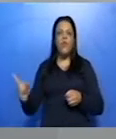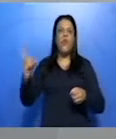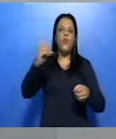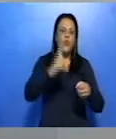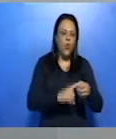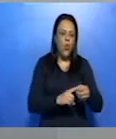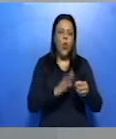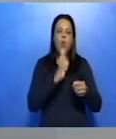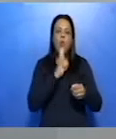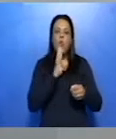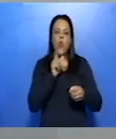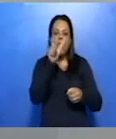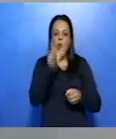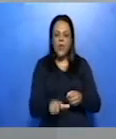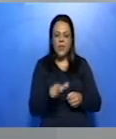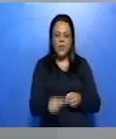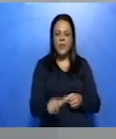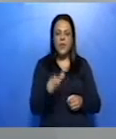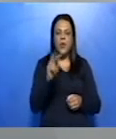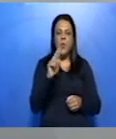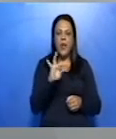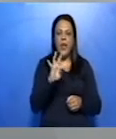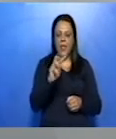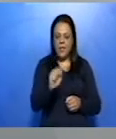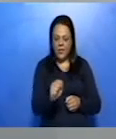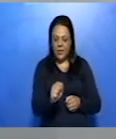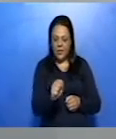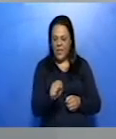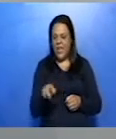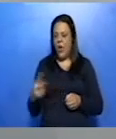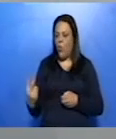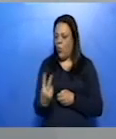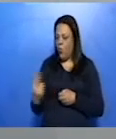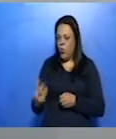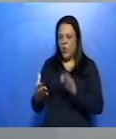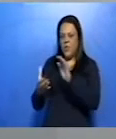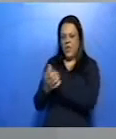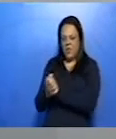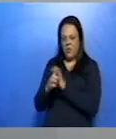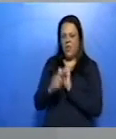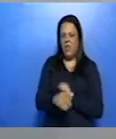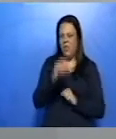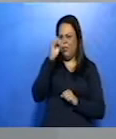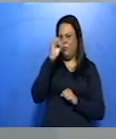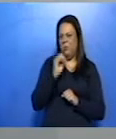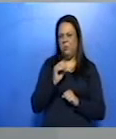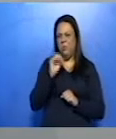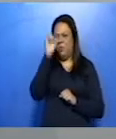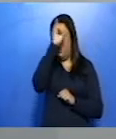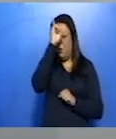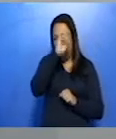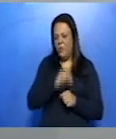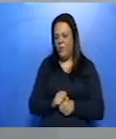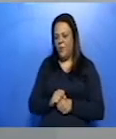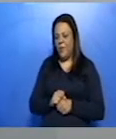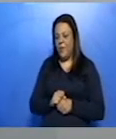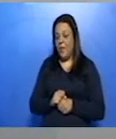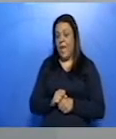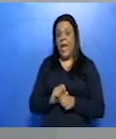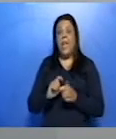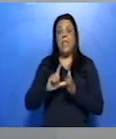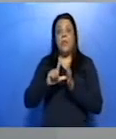se casara com uma dama formosa e tonta. Aí, inicia-se o caso entre Camilo e Rita.